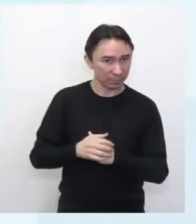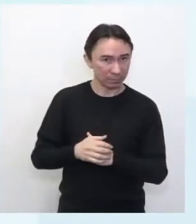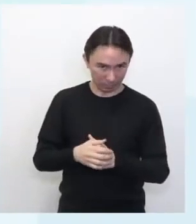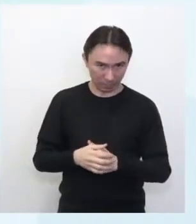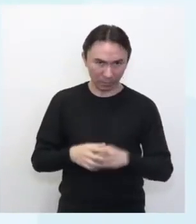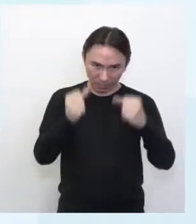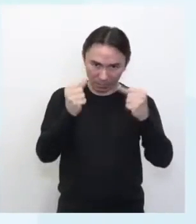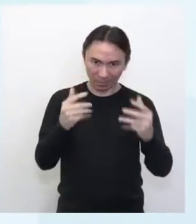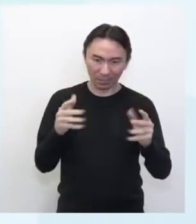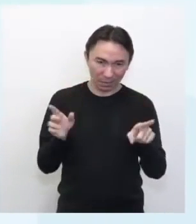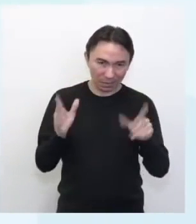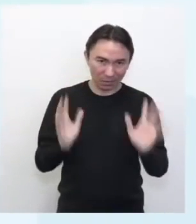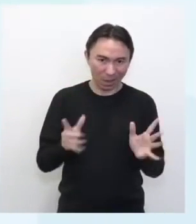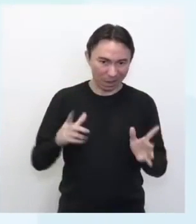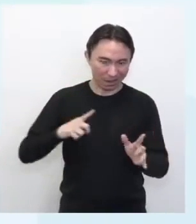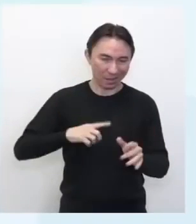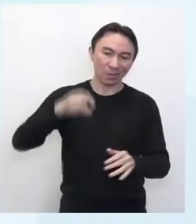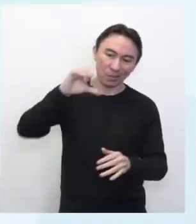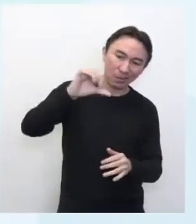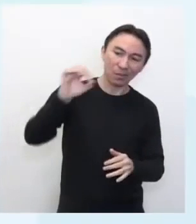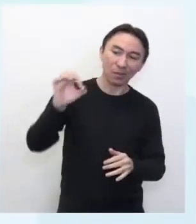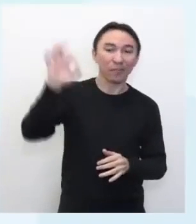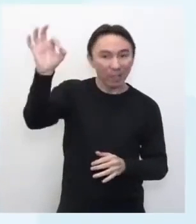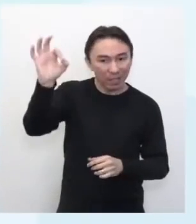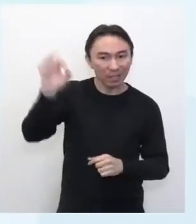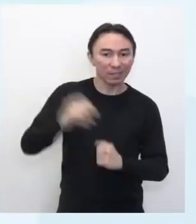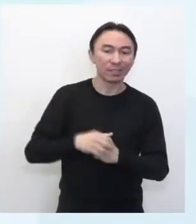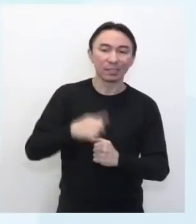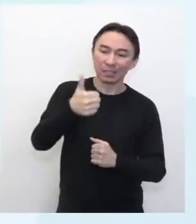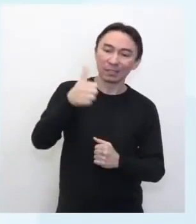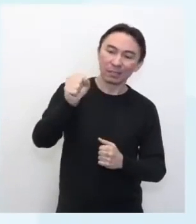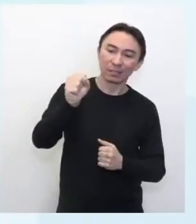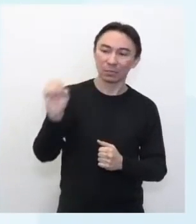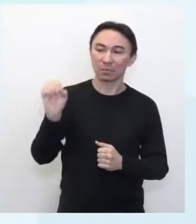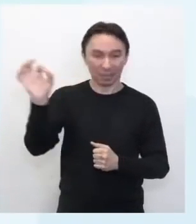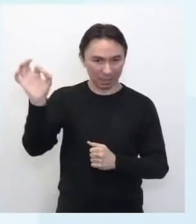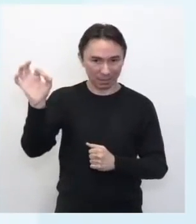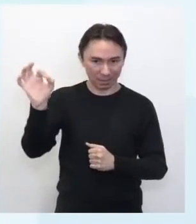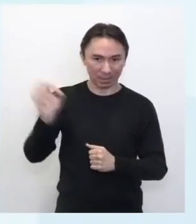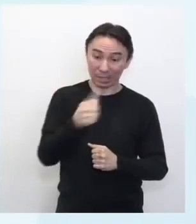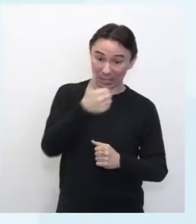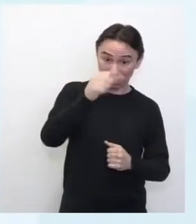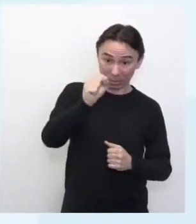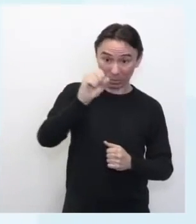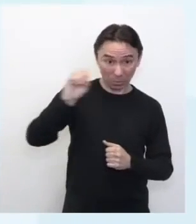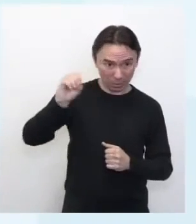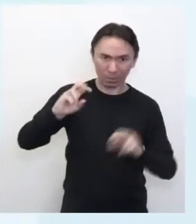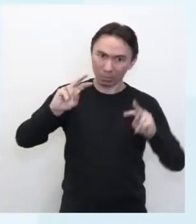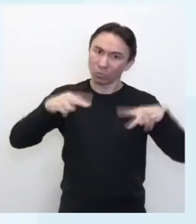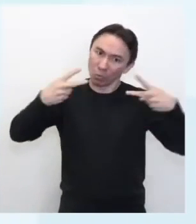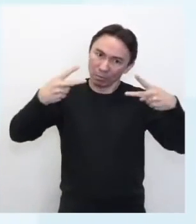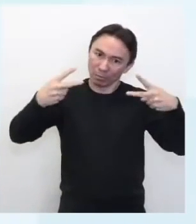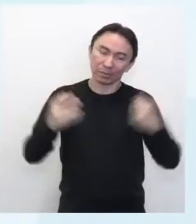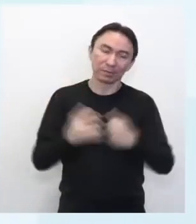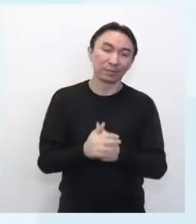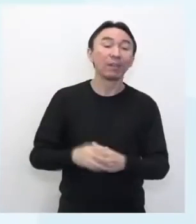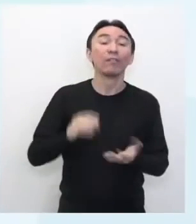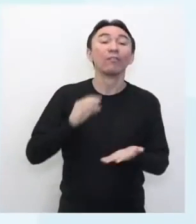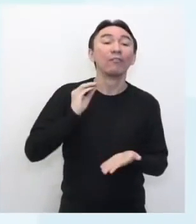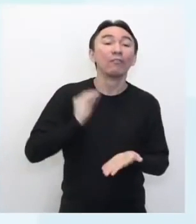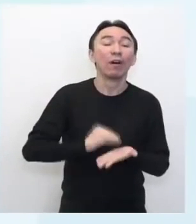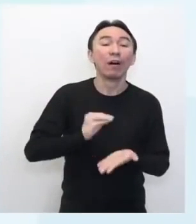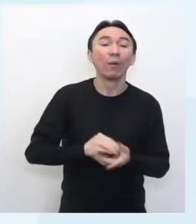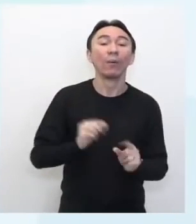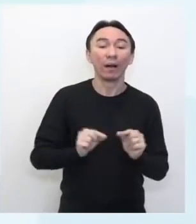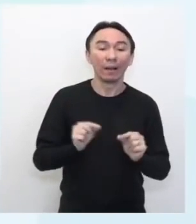quanto de 180, beleza? Show! De 180 o dobro de 90, obviamente, Isso mesmo. E aí faltou um ângulo, que é o de